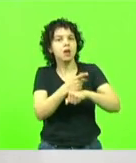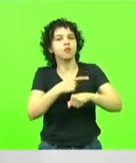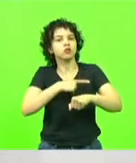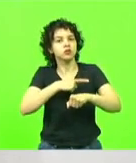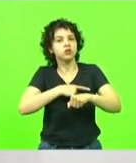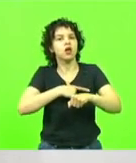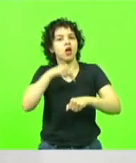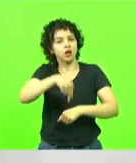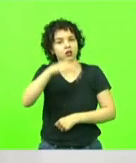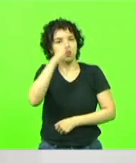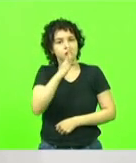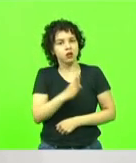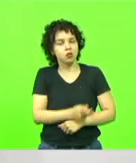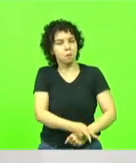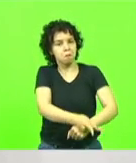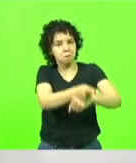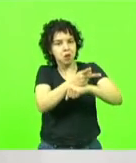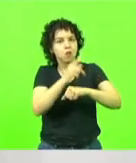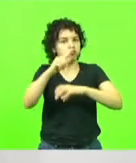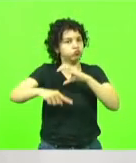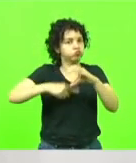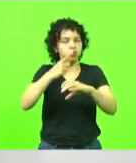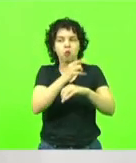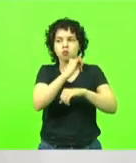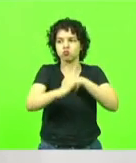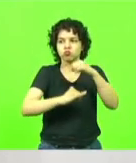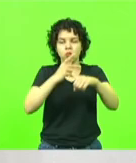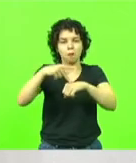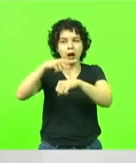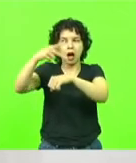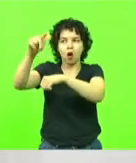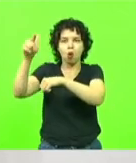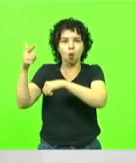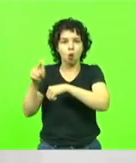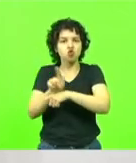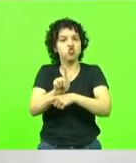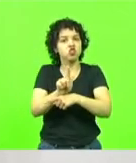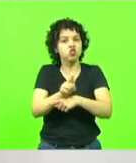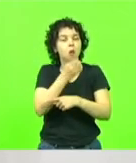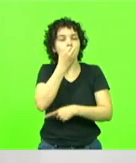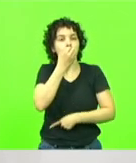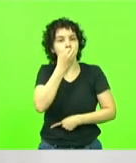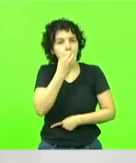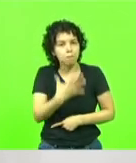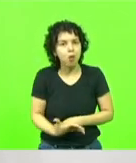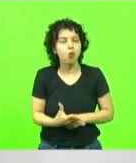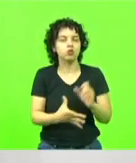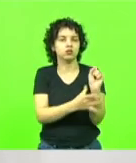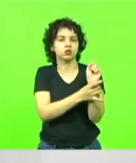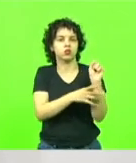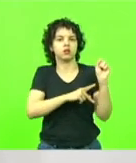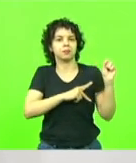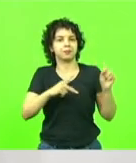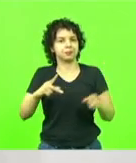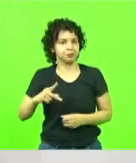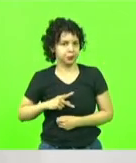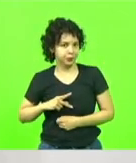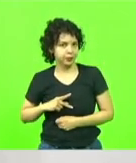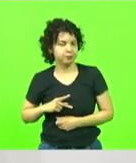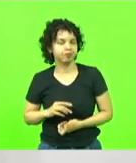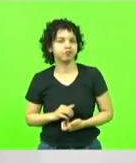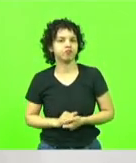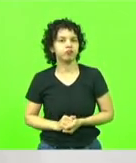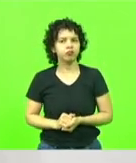internacional de boa gestão na segurança pública. É interessante destacar que alguns poucos políticos contribuíram,